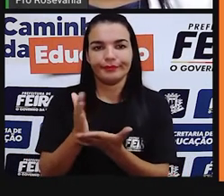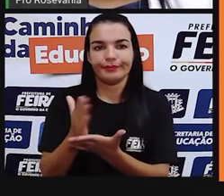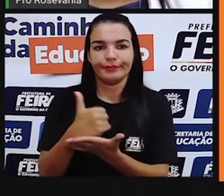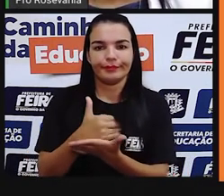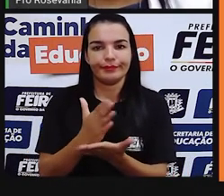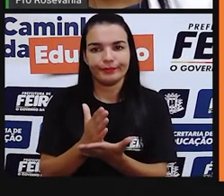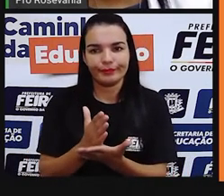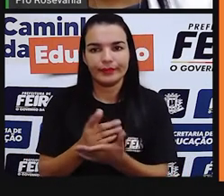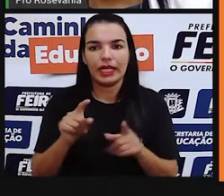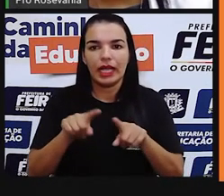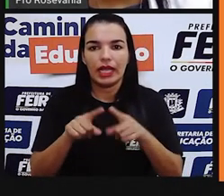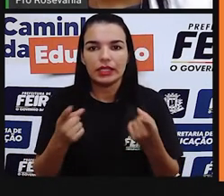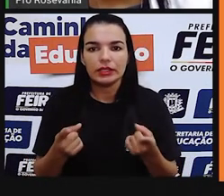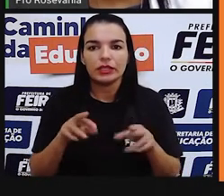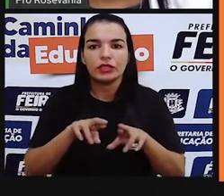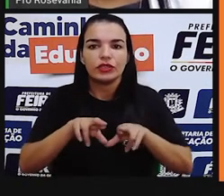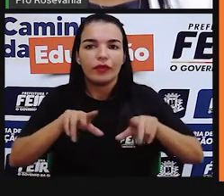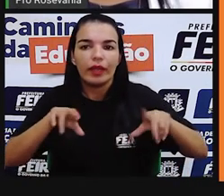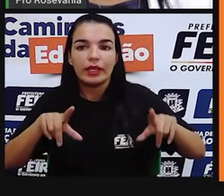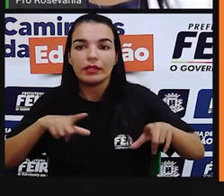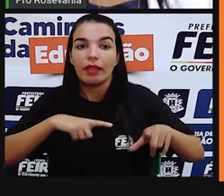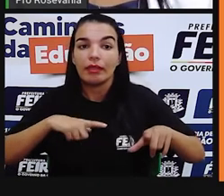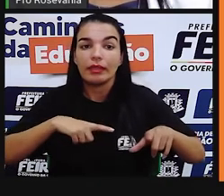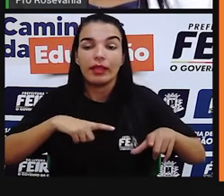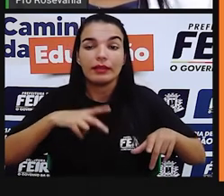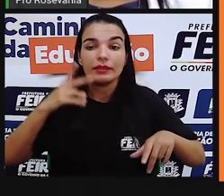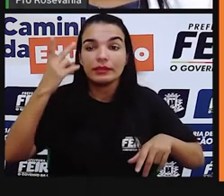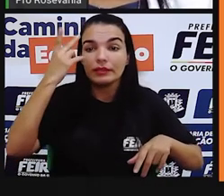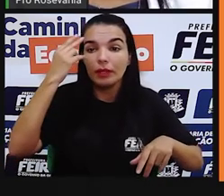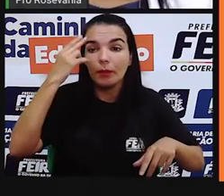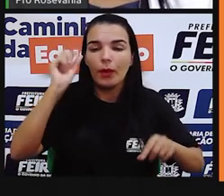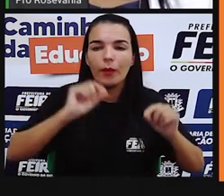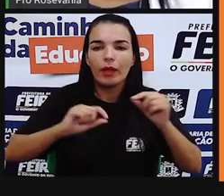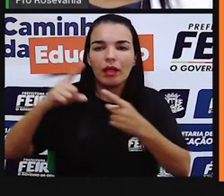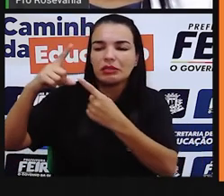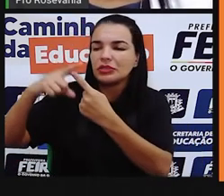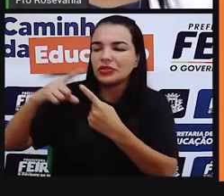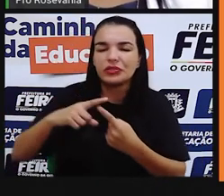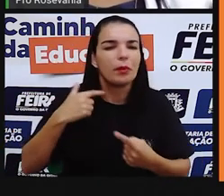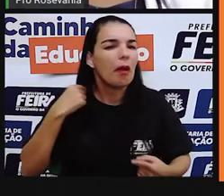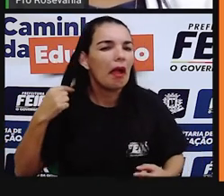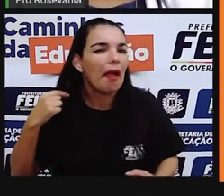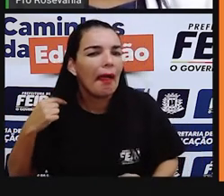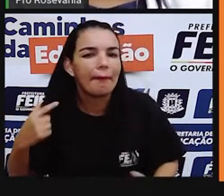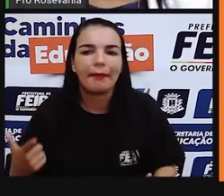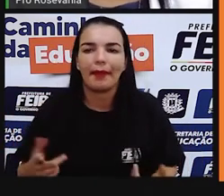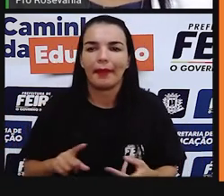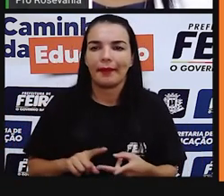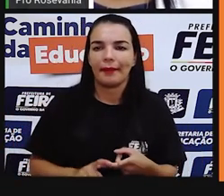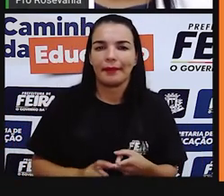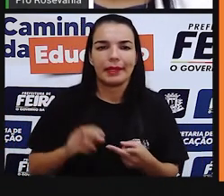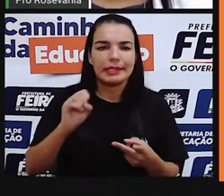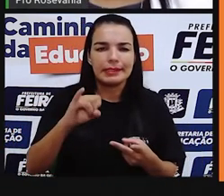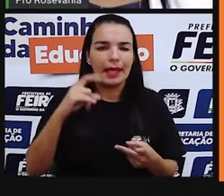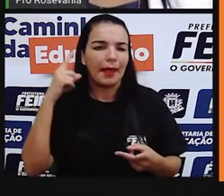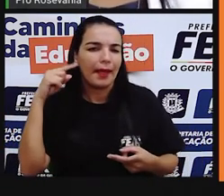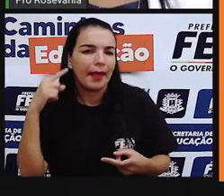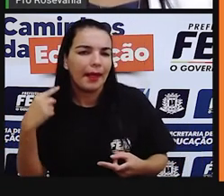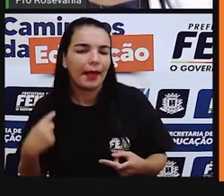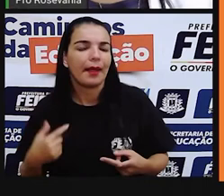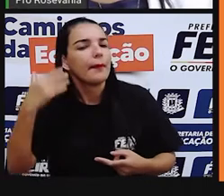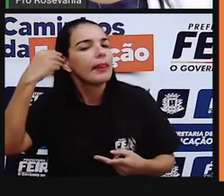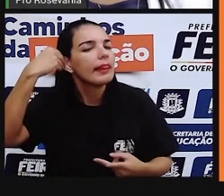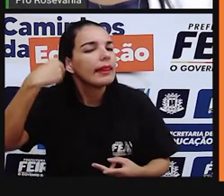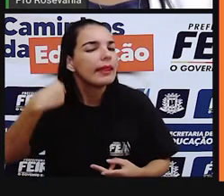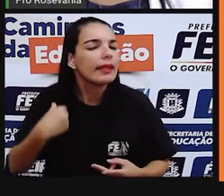cor de perna. Entendeu? Tipo de cabelo. Cabelos lindos, cabelos pretos, cabelos cacheados,